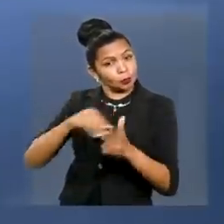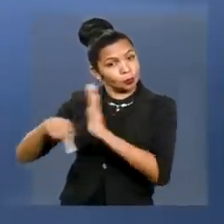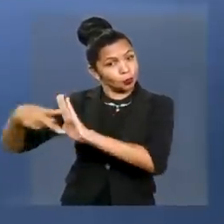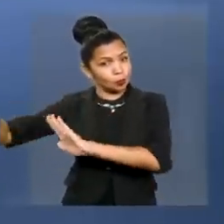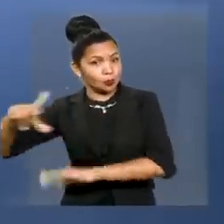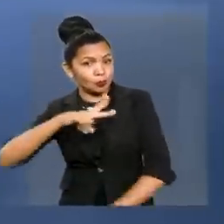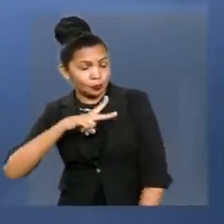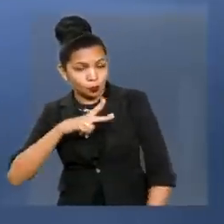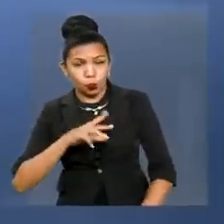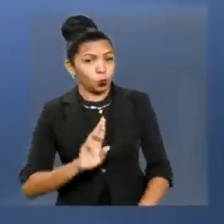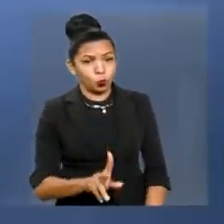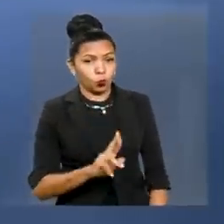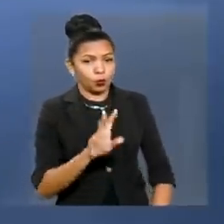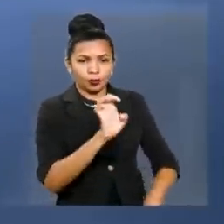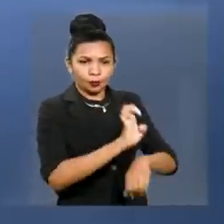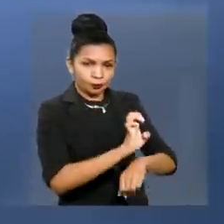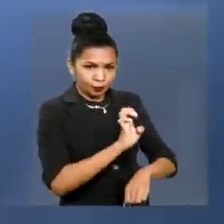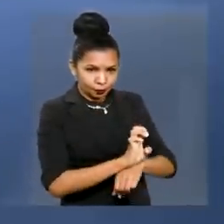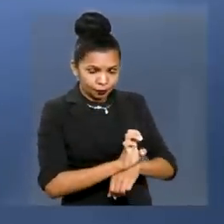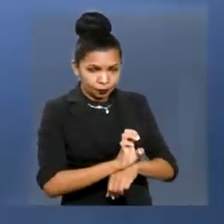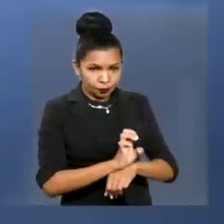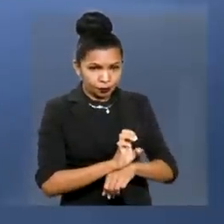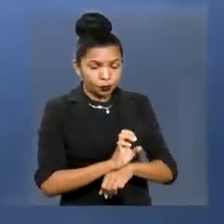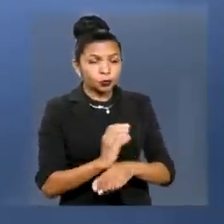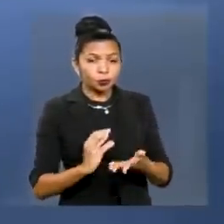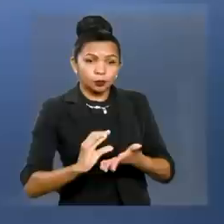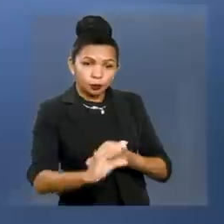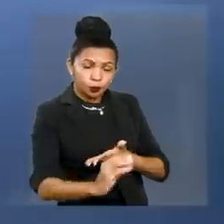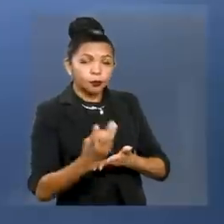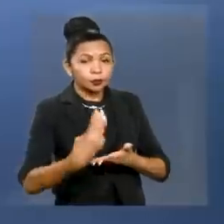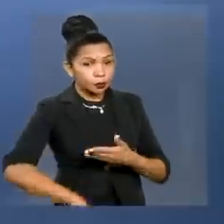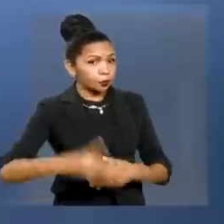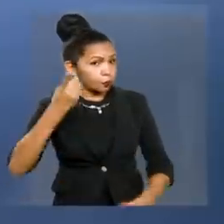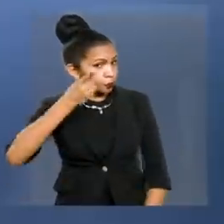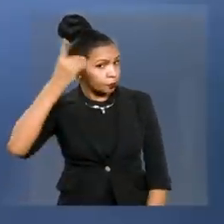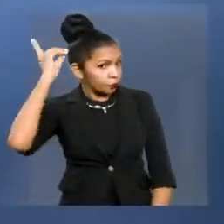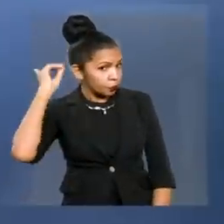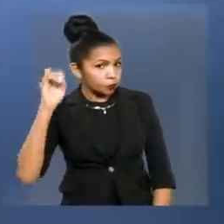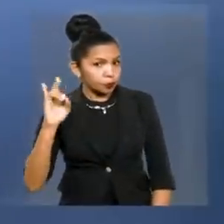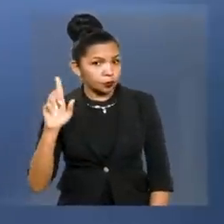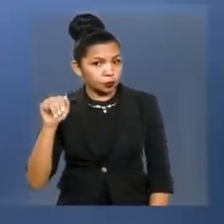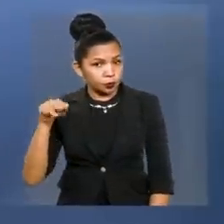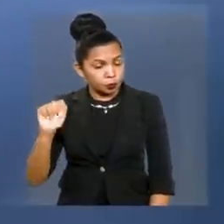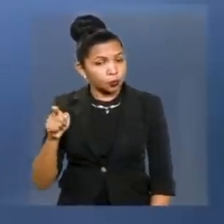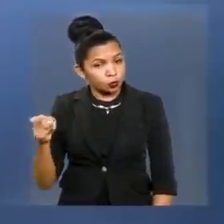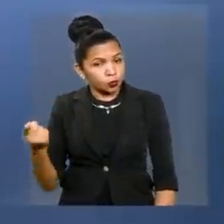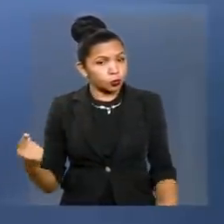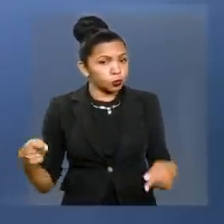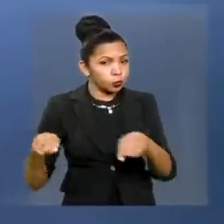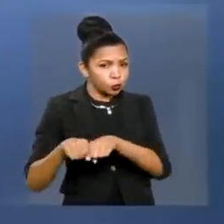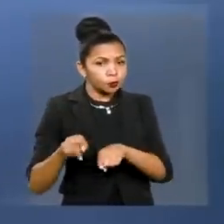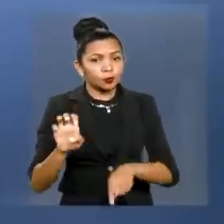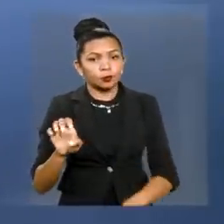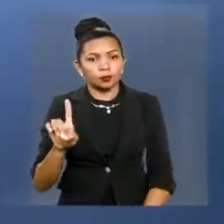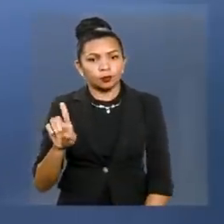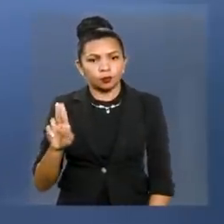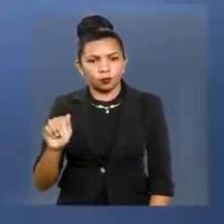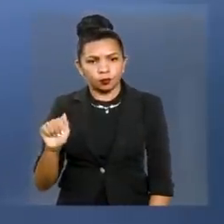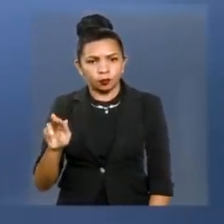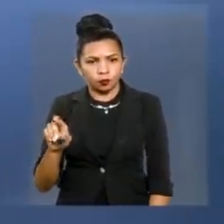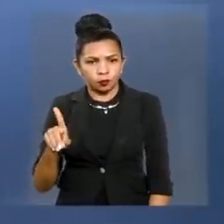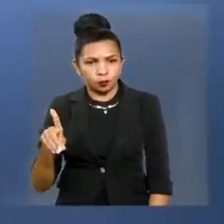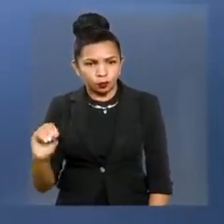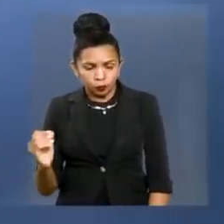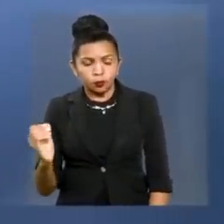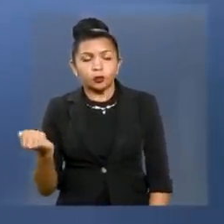do Estado. Quem deixou dinheiro para o Maranhão foi Dilma Rousseff, aquela que a senhora se juntou com o Eduardo Cunha, para derrubar e